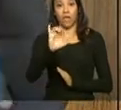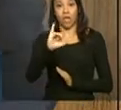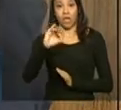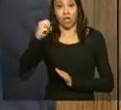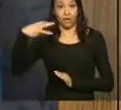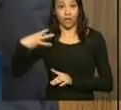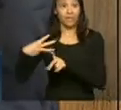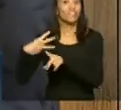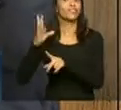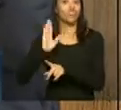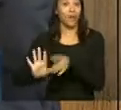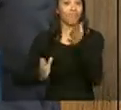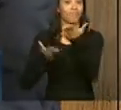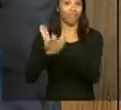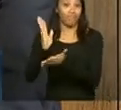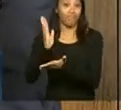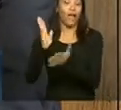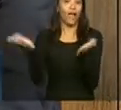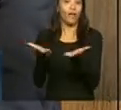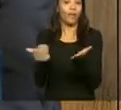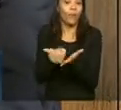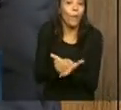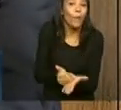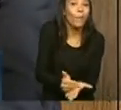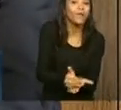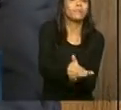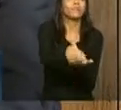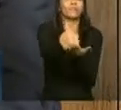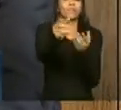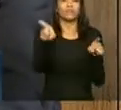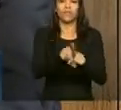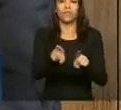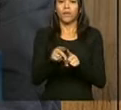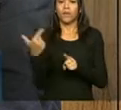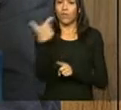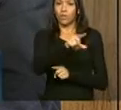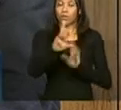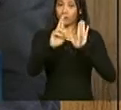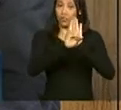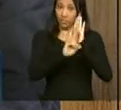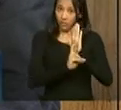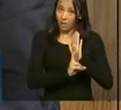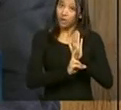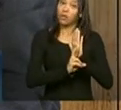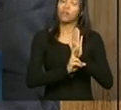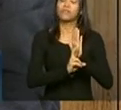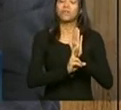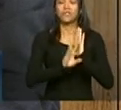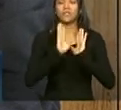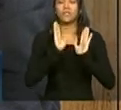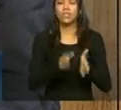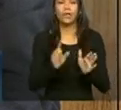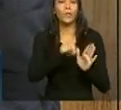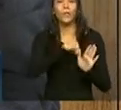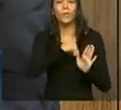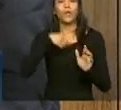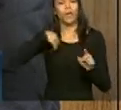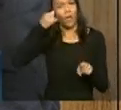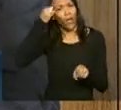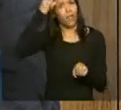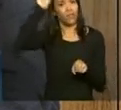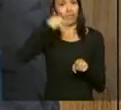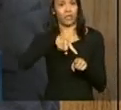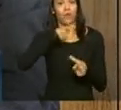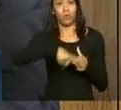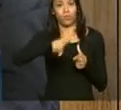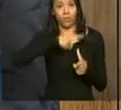agora está em fase de implementação. Temos as normas que procuravam evitar ou minimizar